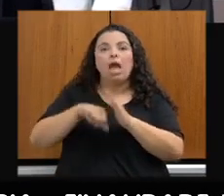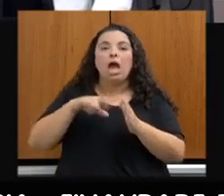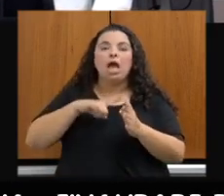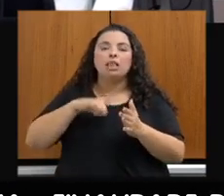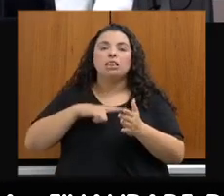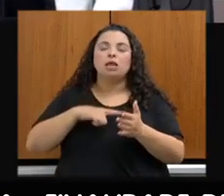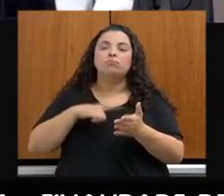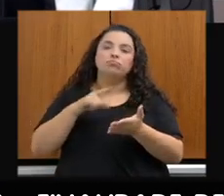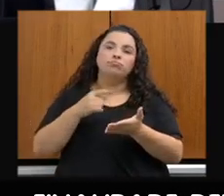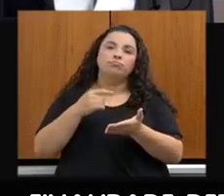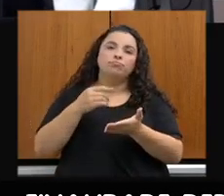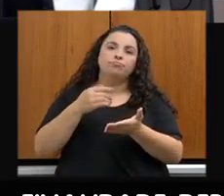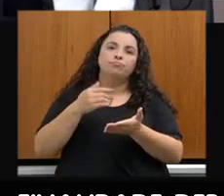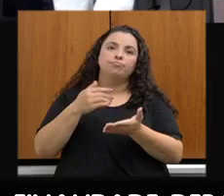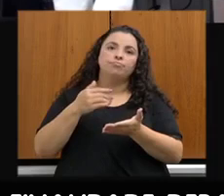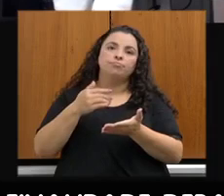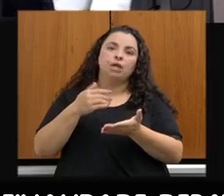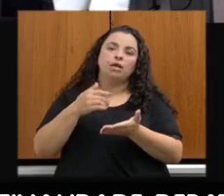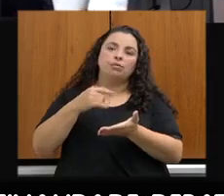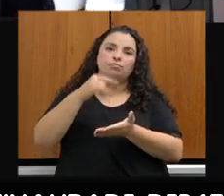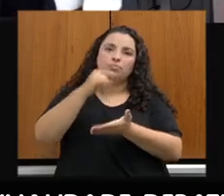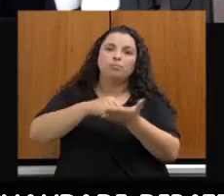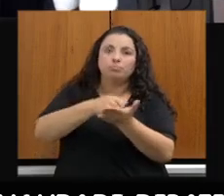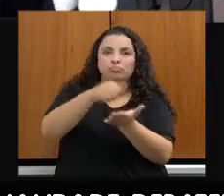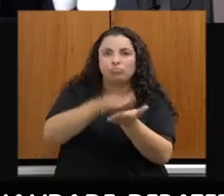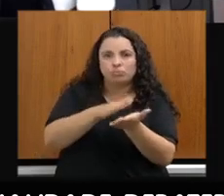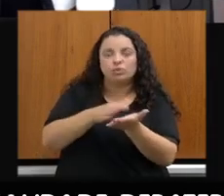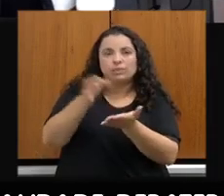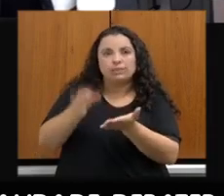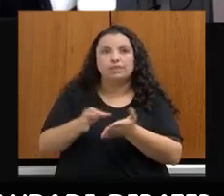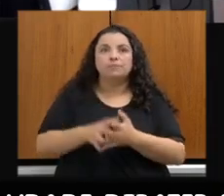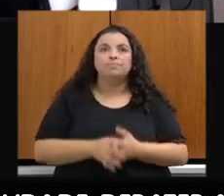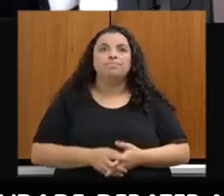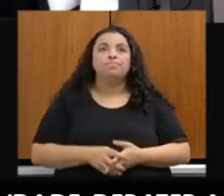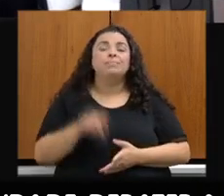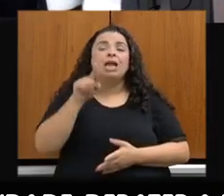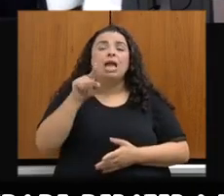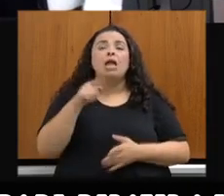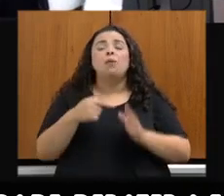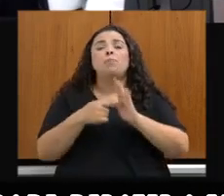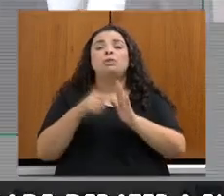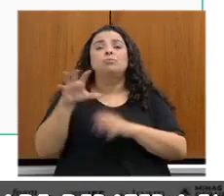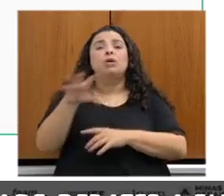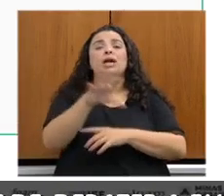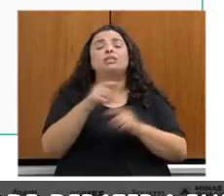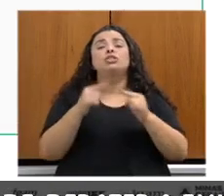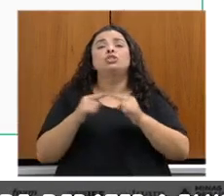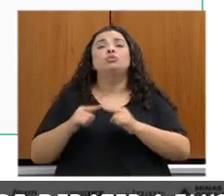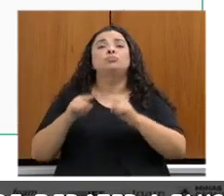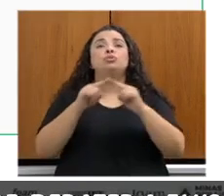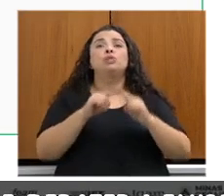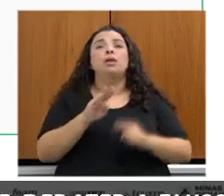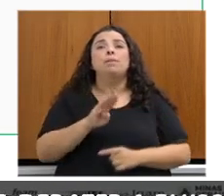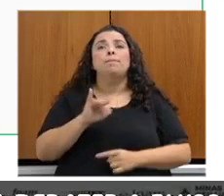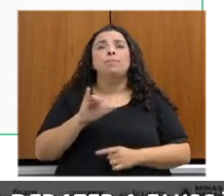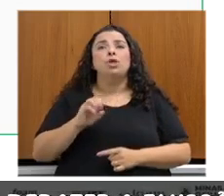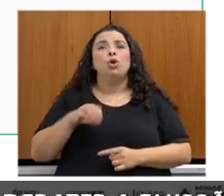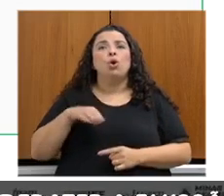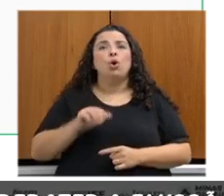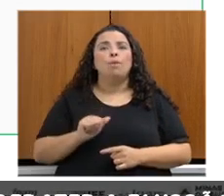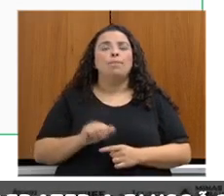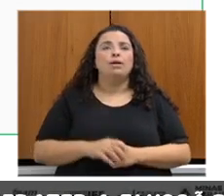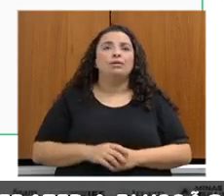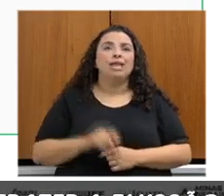destacamos por bioma, o bioma Mata Atlântica. Também acompanhamos, todo ano, o trabalho da